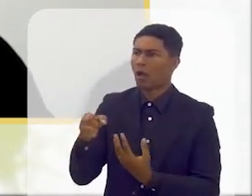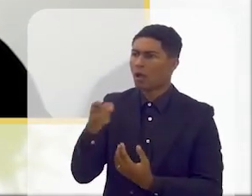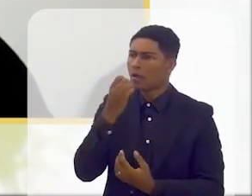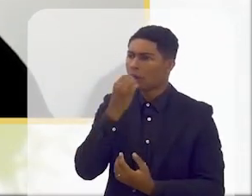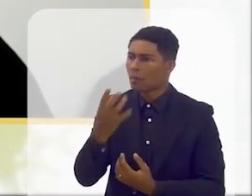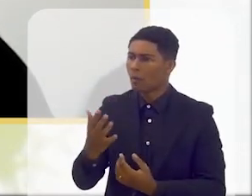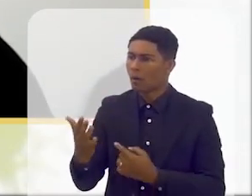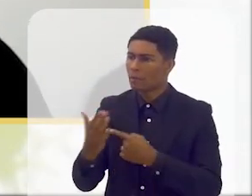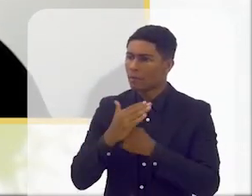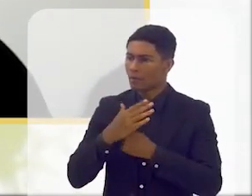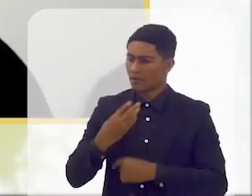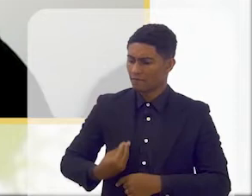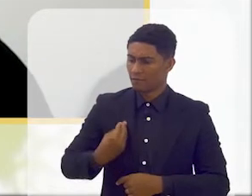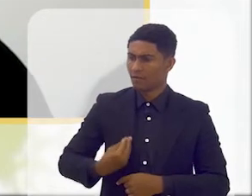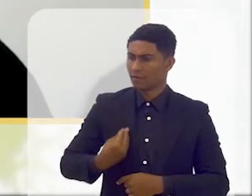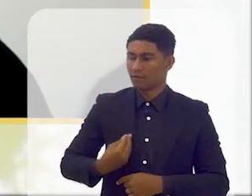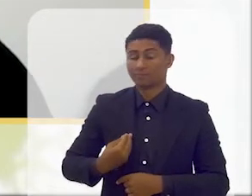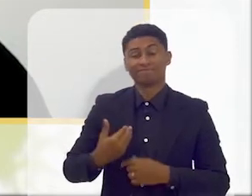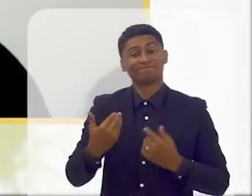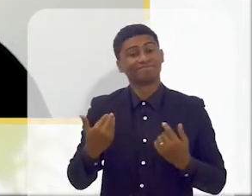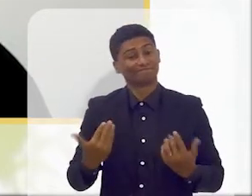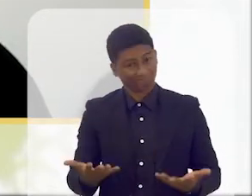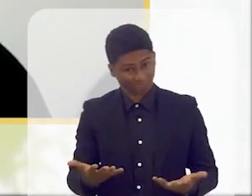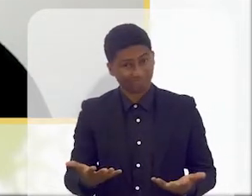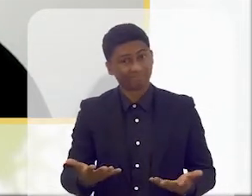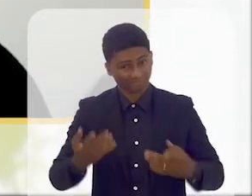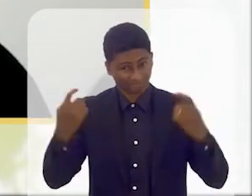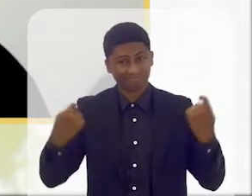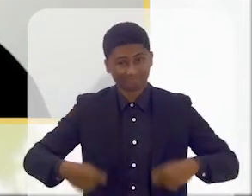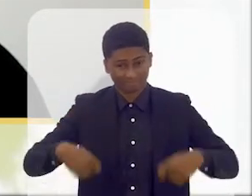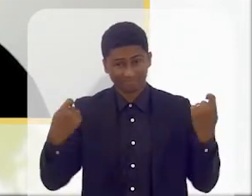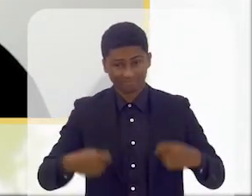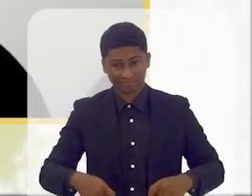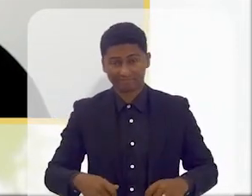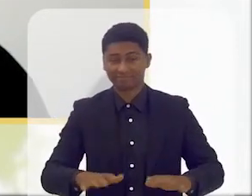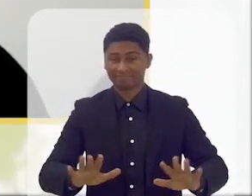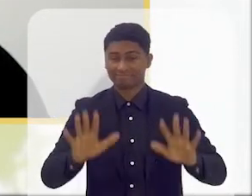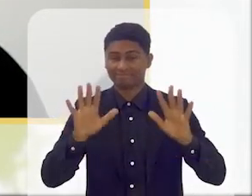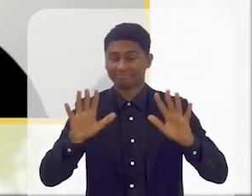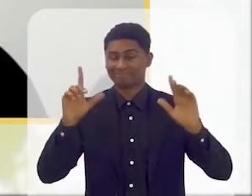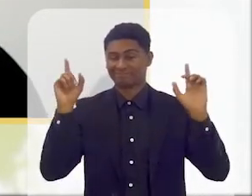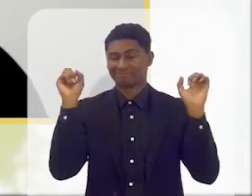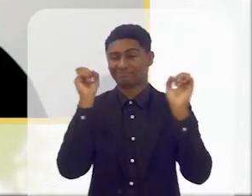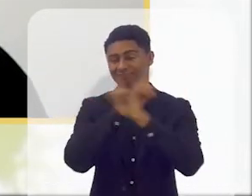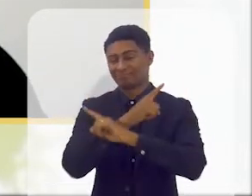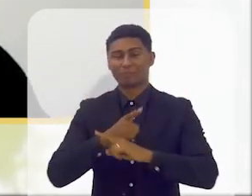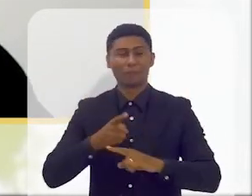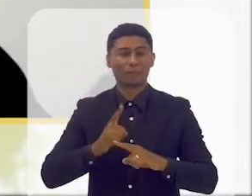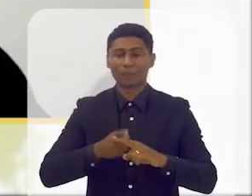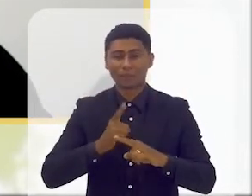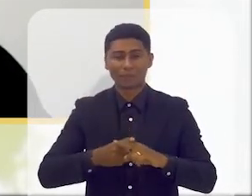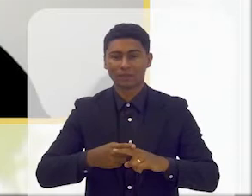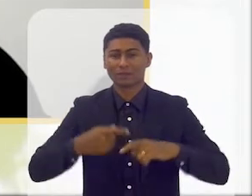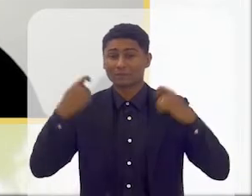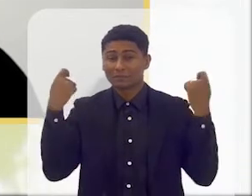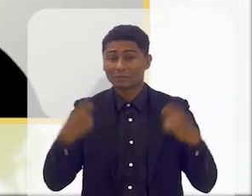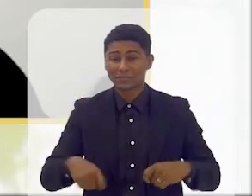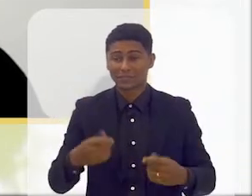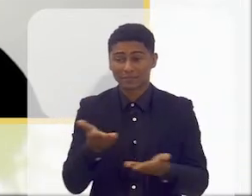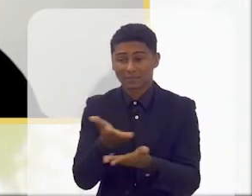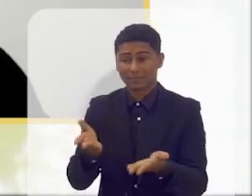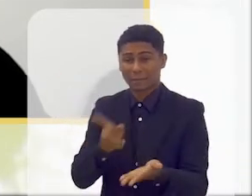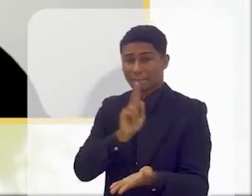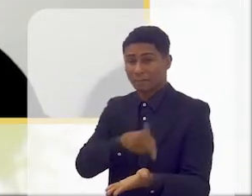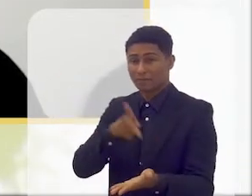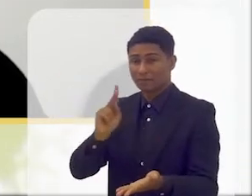E, portanto, todo este processo é muito complicado porque também é preciso preparar os professores,